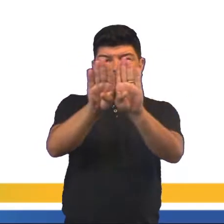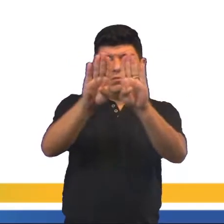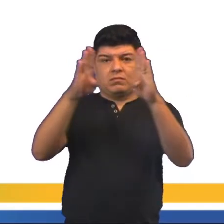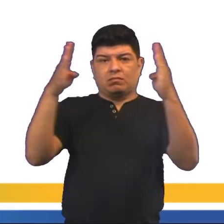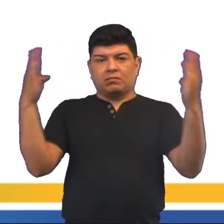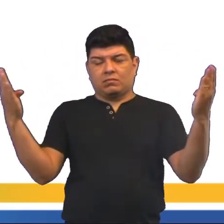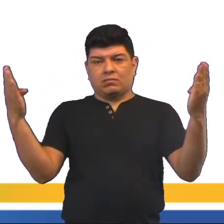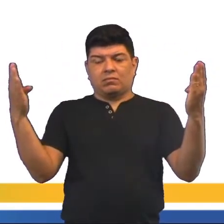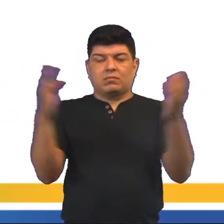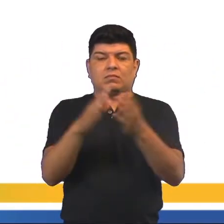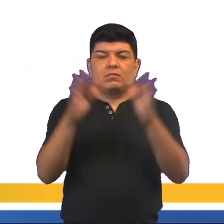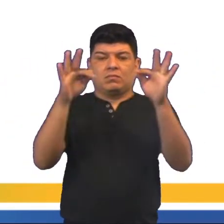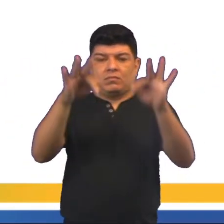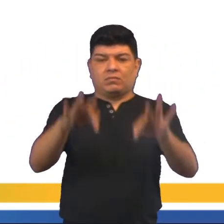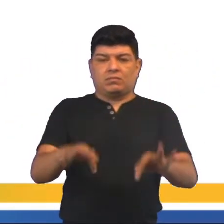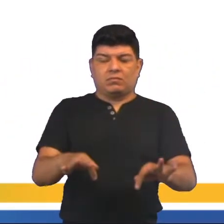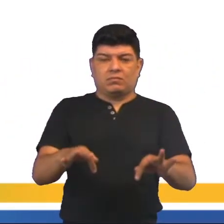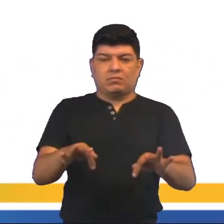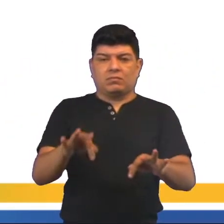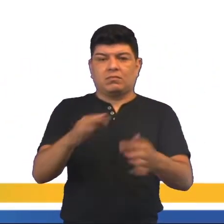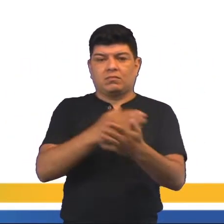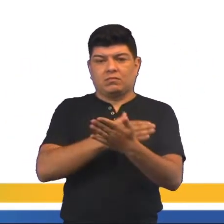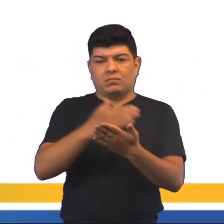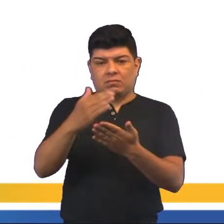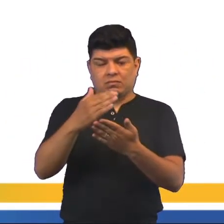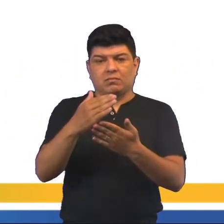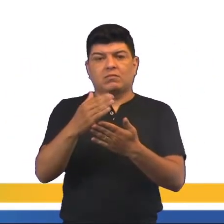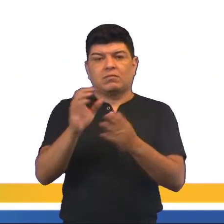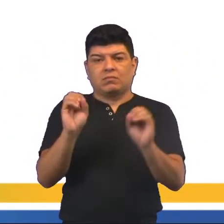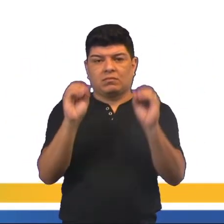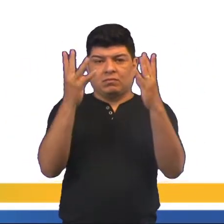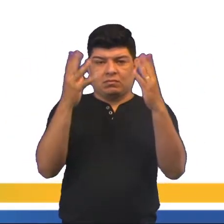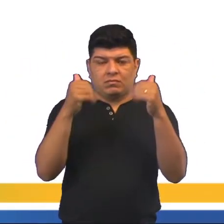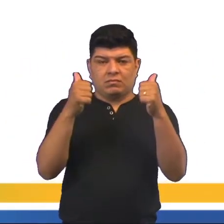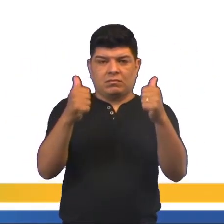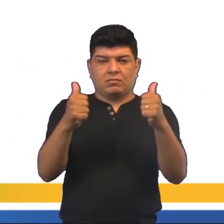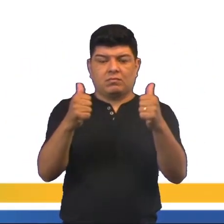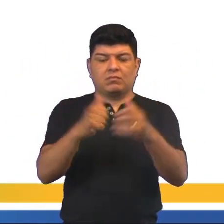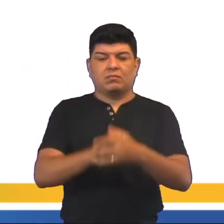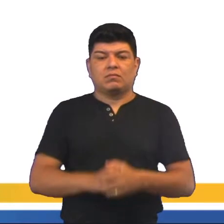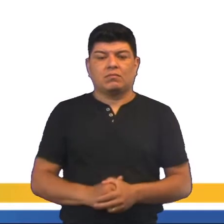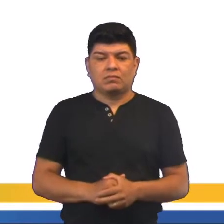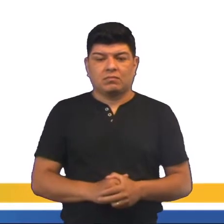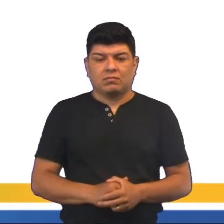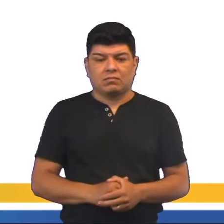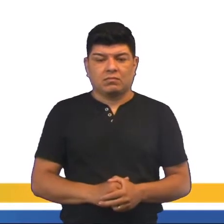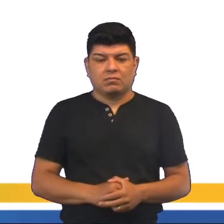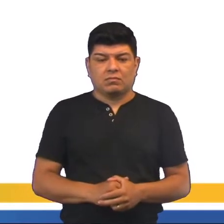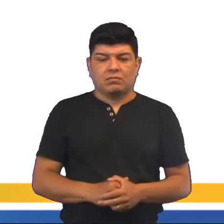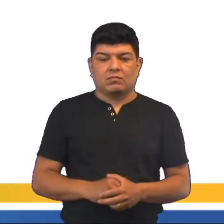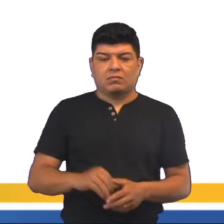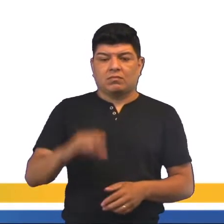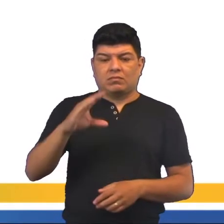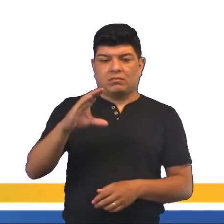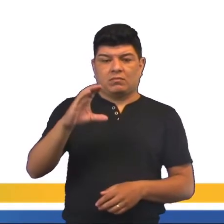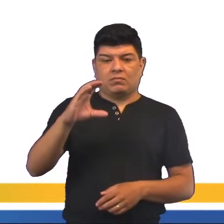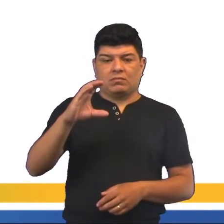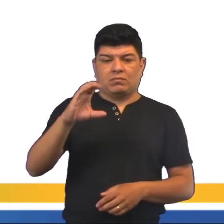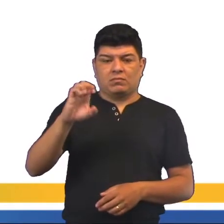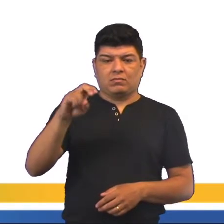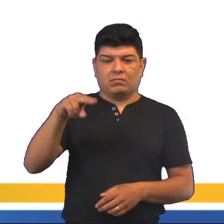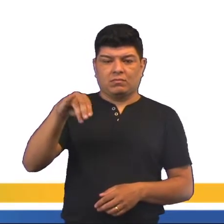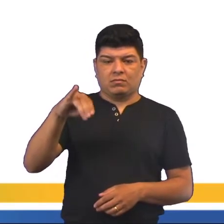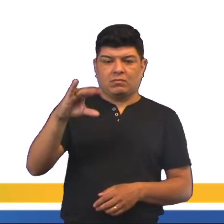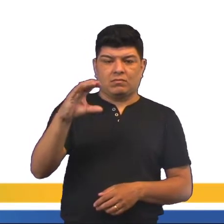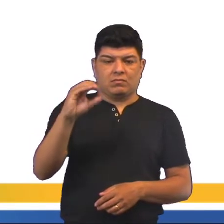mudanças de ato e, ao fim, o início do espetáculo, certo? Espaço cênico é a área do palco, né? Que